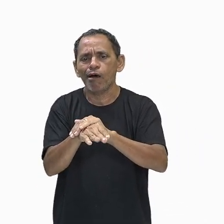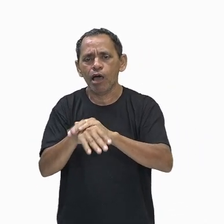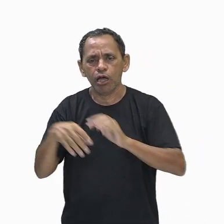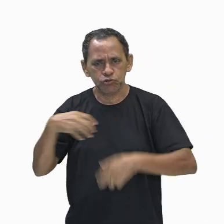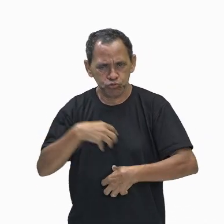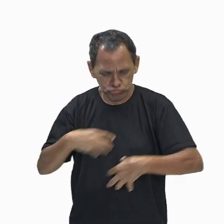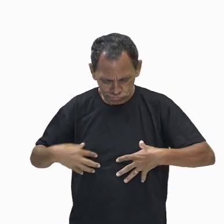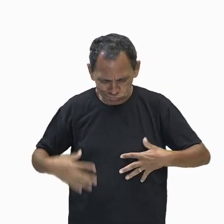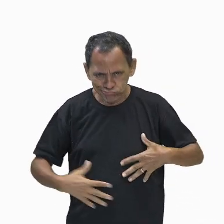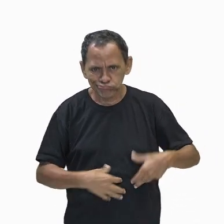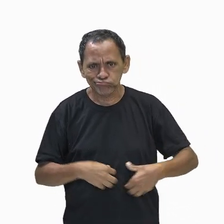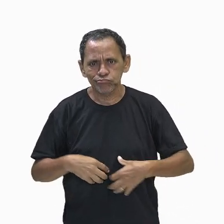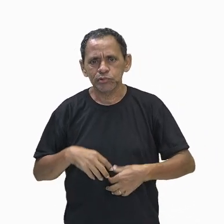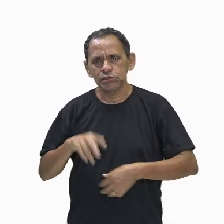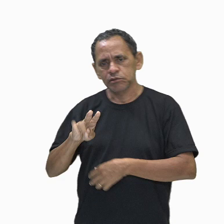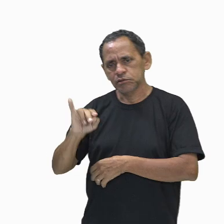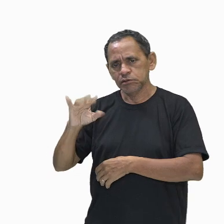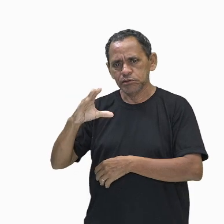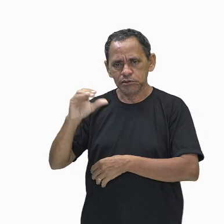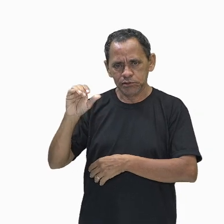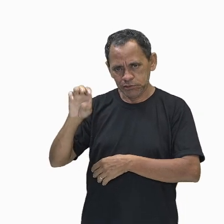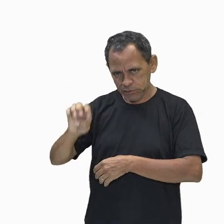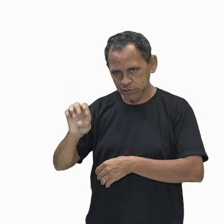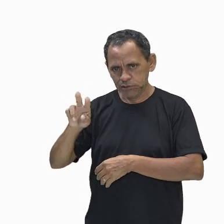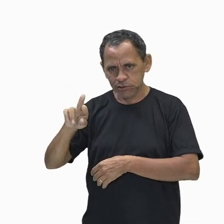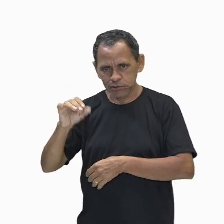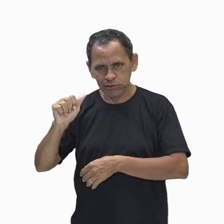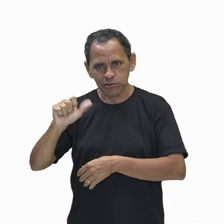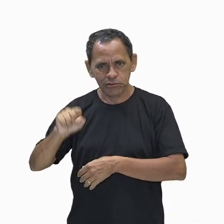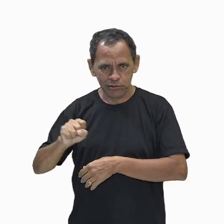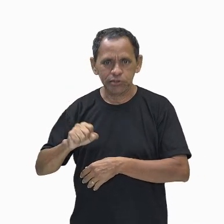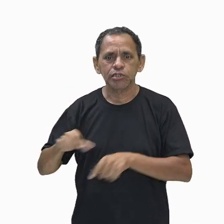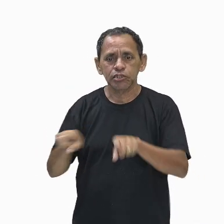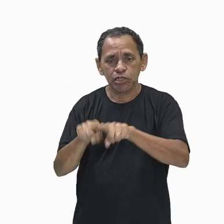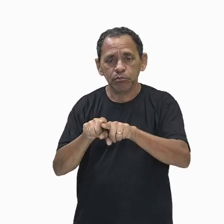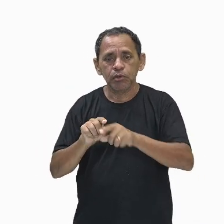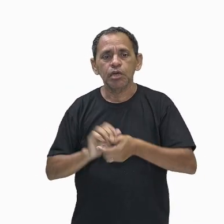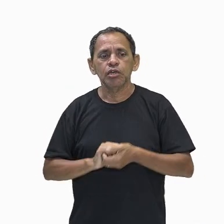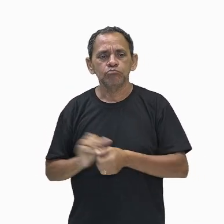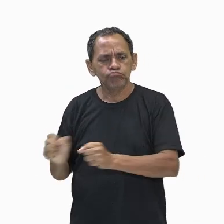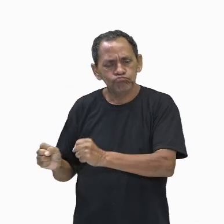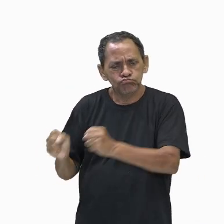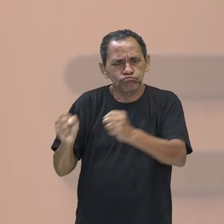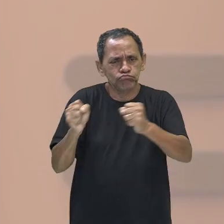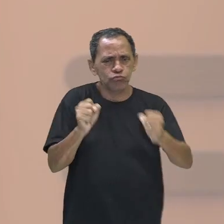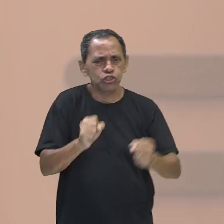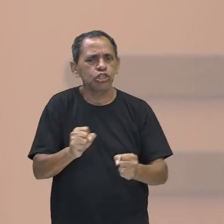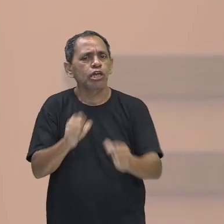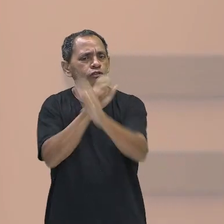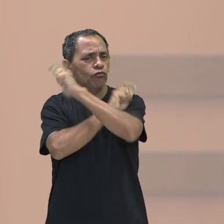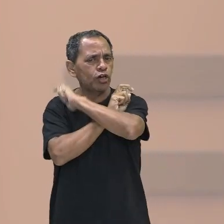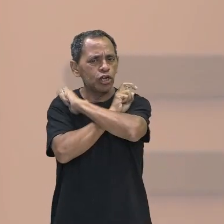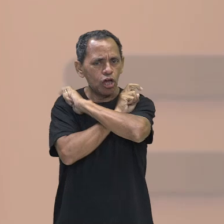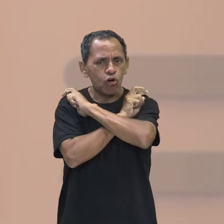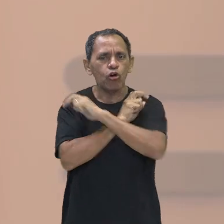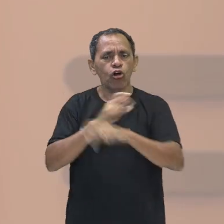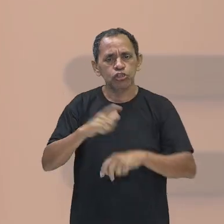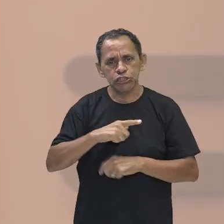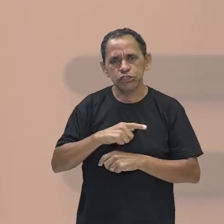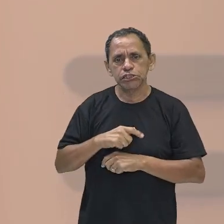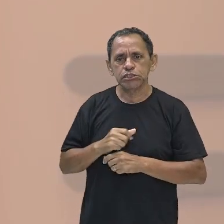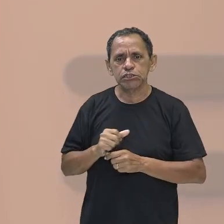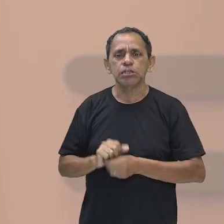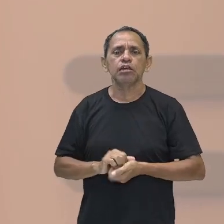E, claro, quanto maior o poder, então, do faraó, nós temos, então, grandes construções também de pirâmides, tá?